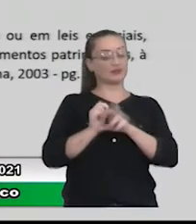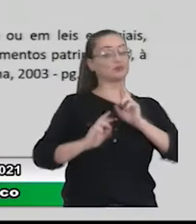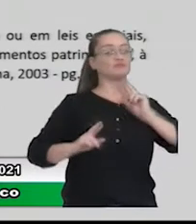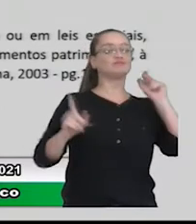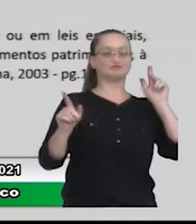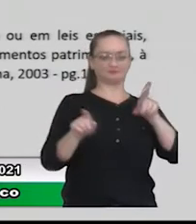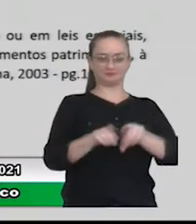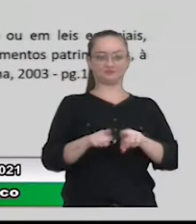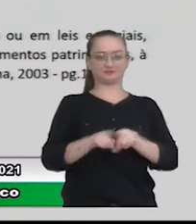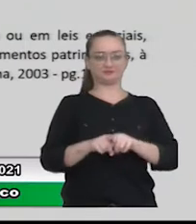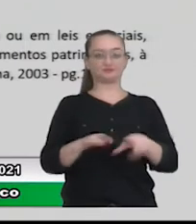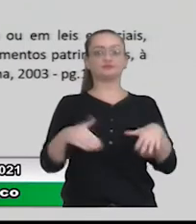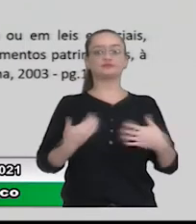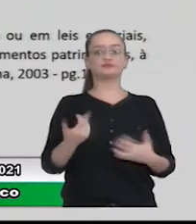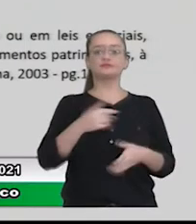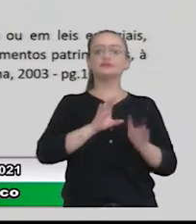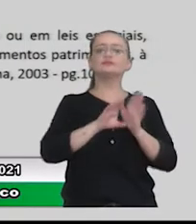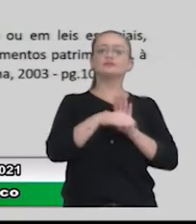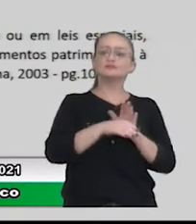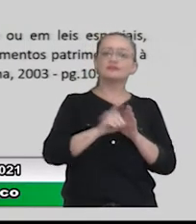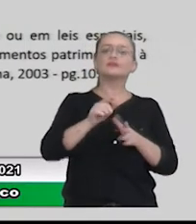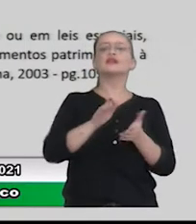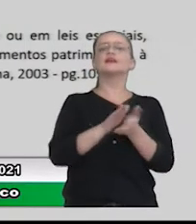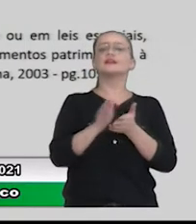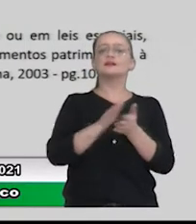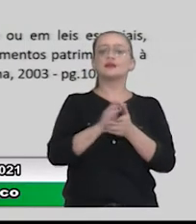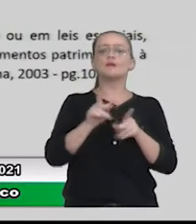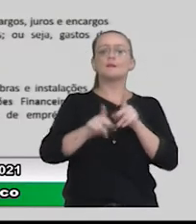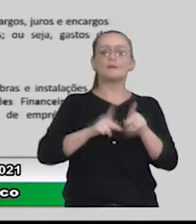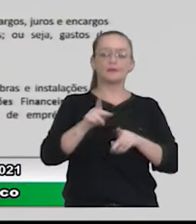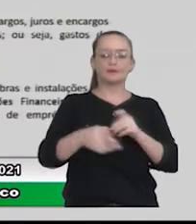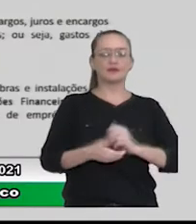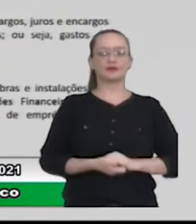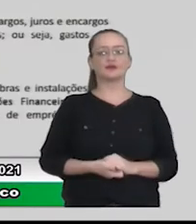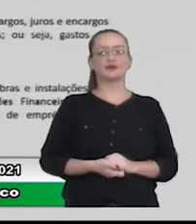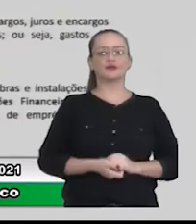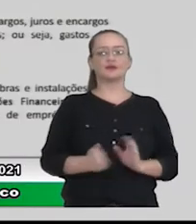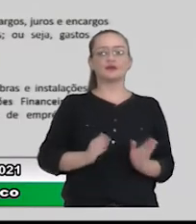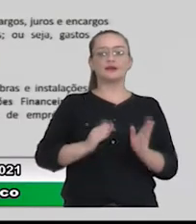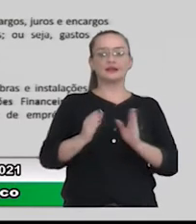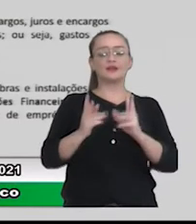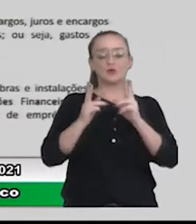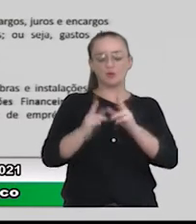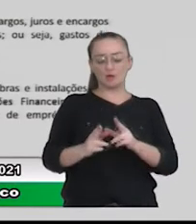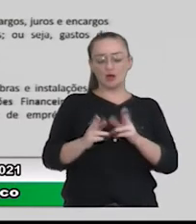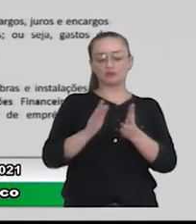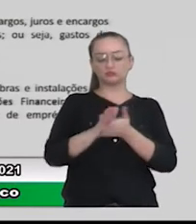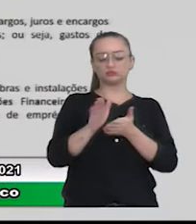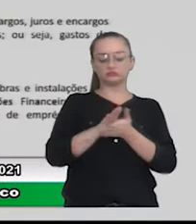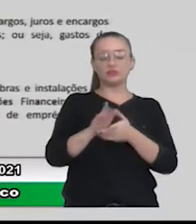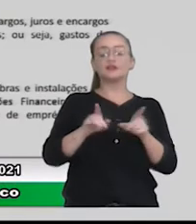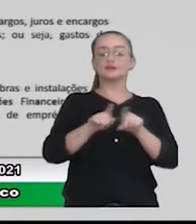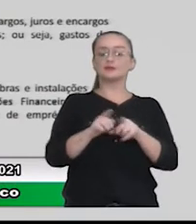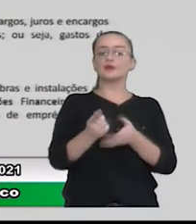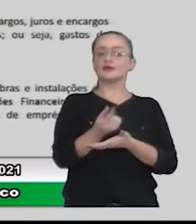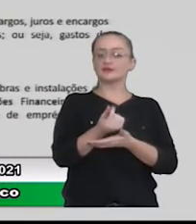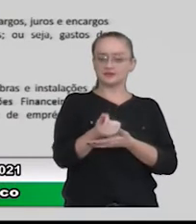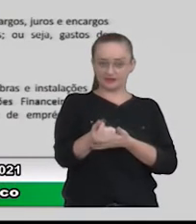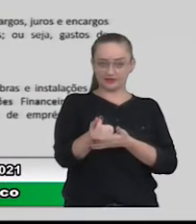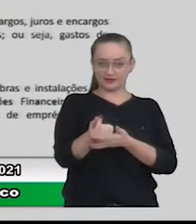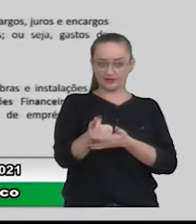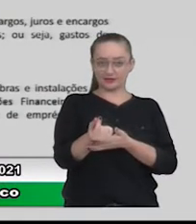Então, aqui é conceito, que é despesa pública, aqui, assim como as despesas, as receitas, as